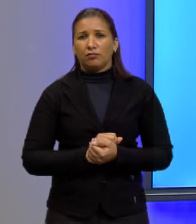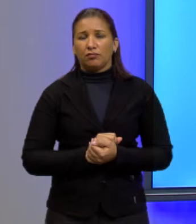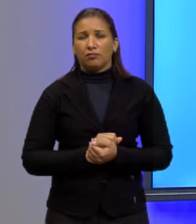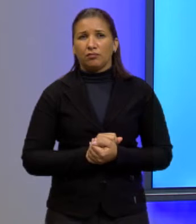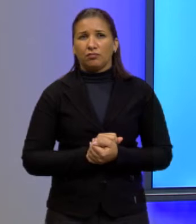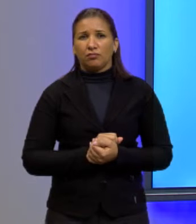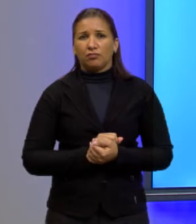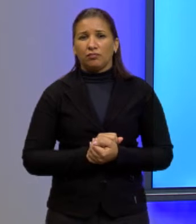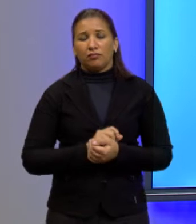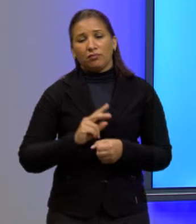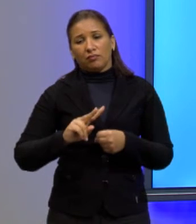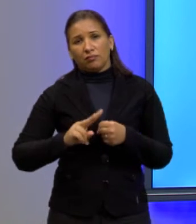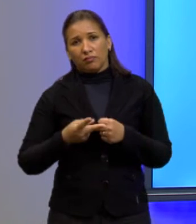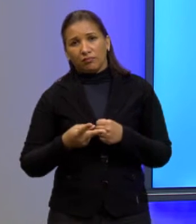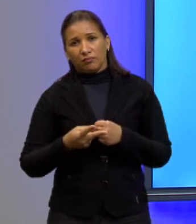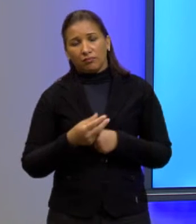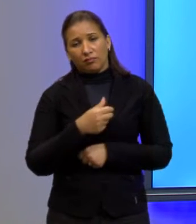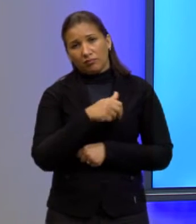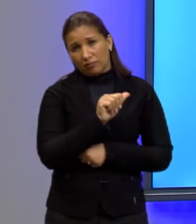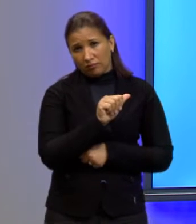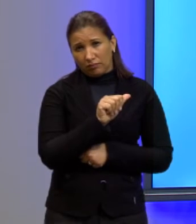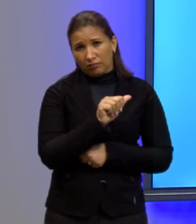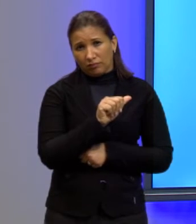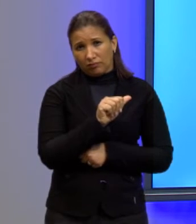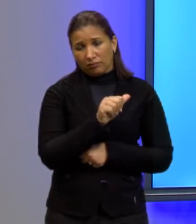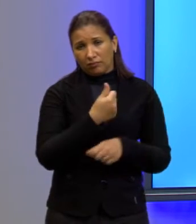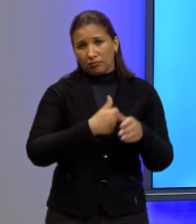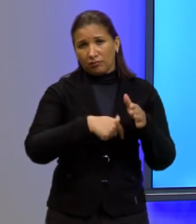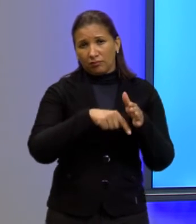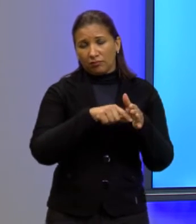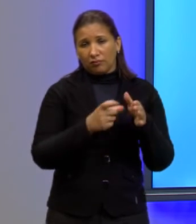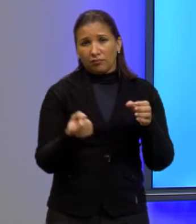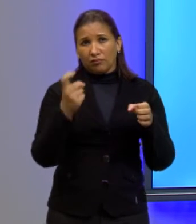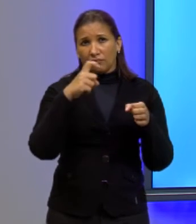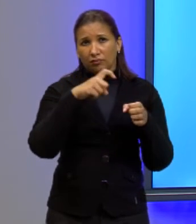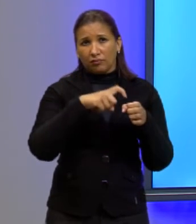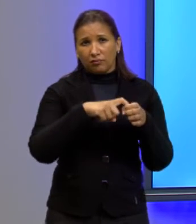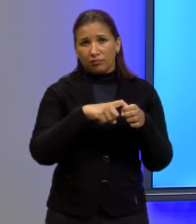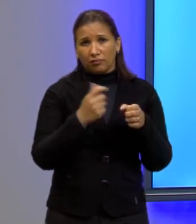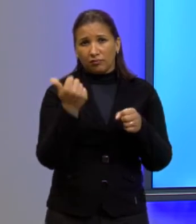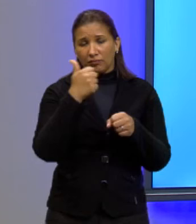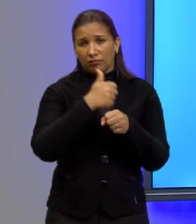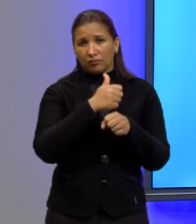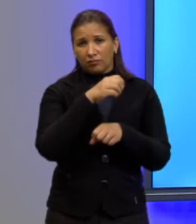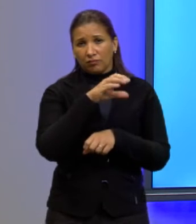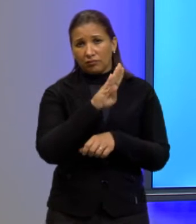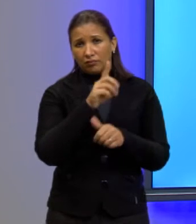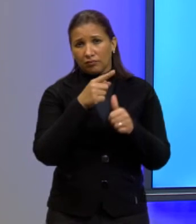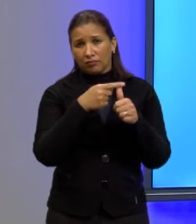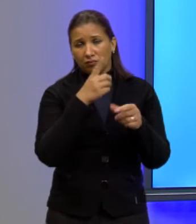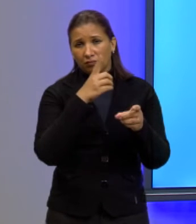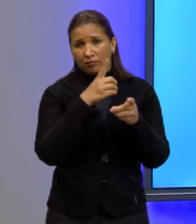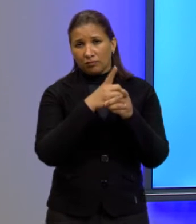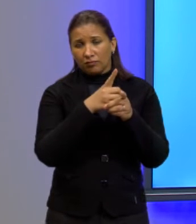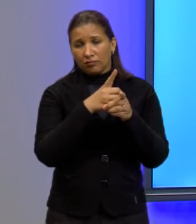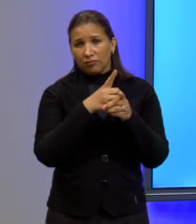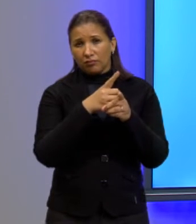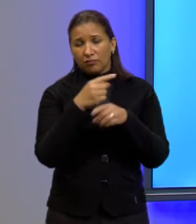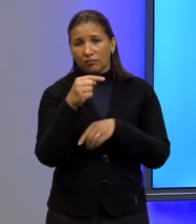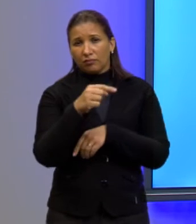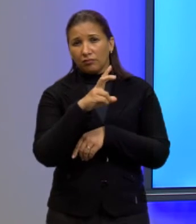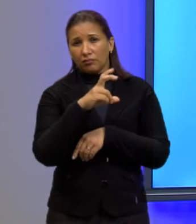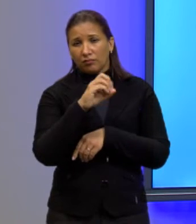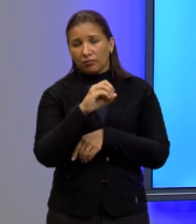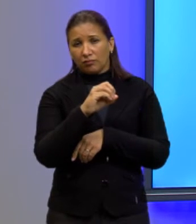consequentemente se o valor do A é aquele e eu voltar na minha equação que eu substituí do B que foi a primeira que eu encontrei de menos